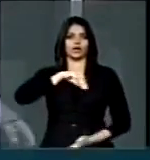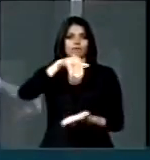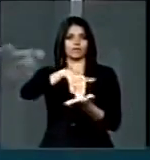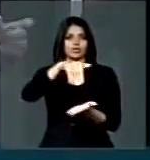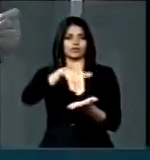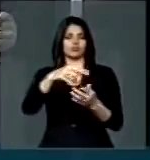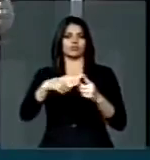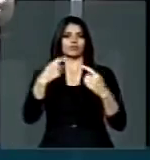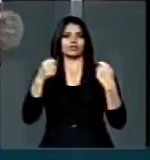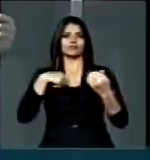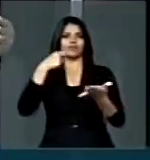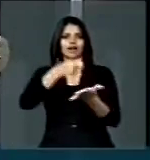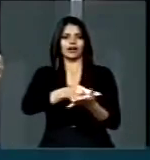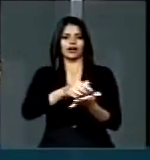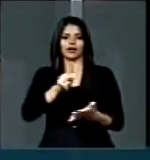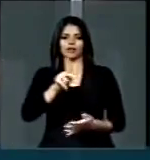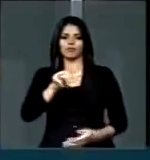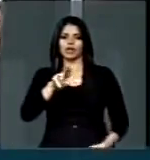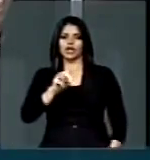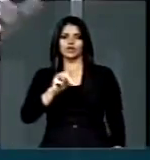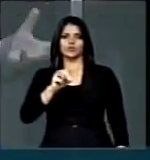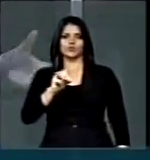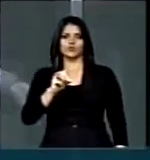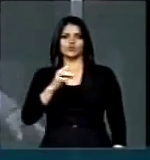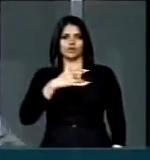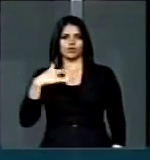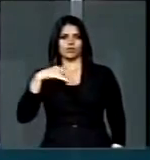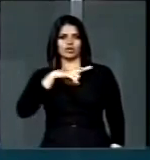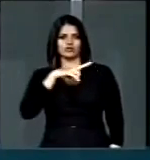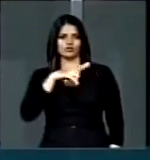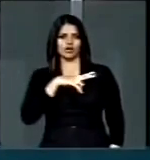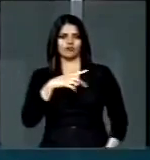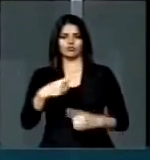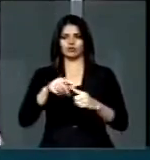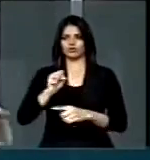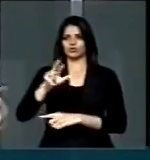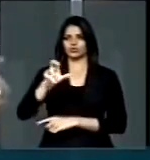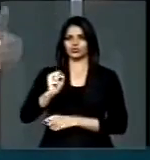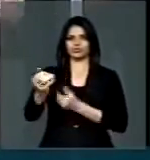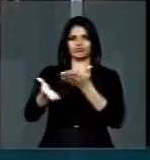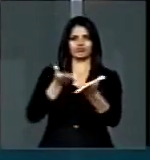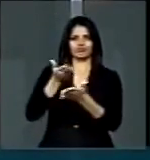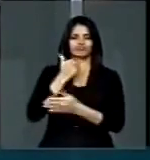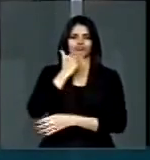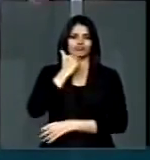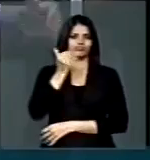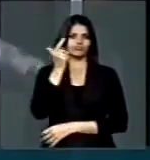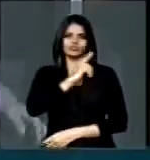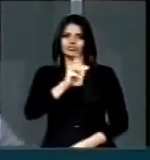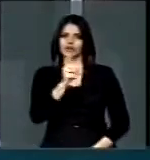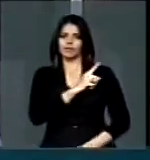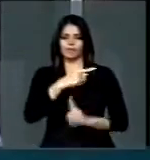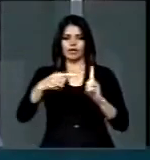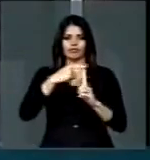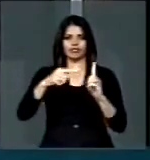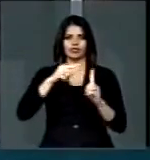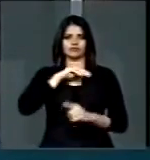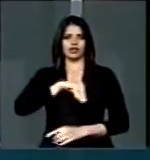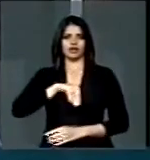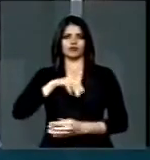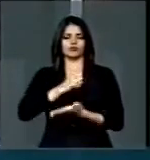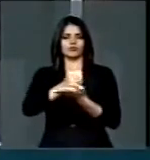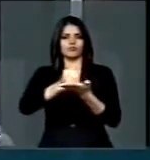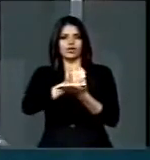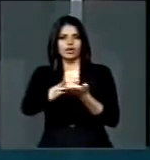de saúde, porque a saúde brasileira não lhe dá a atenção necessária, precisa gastar quase metade do seu salário com